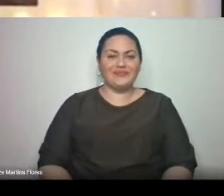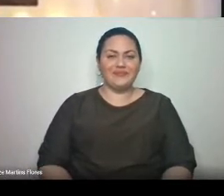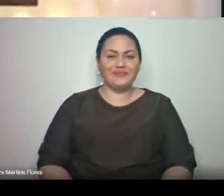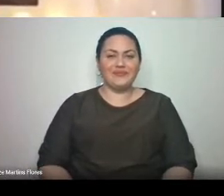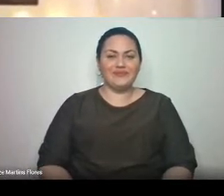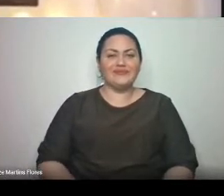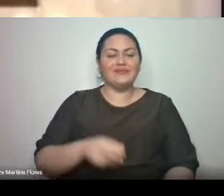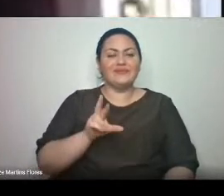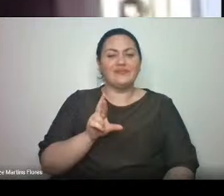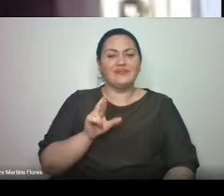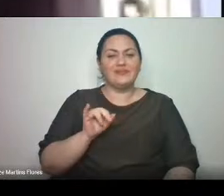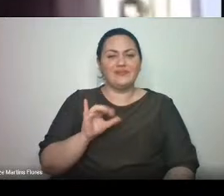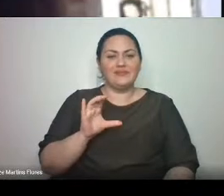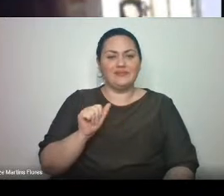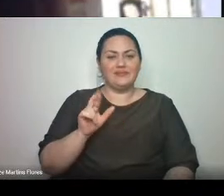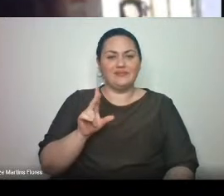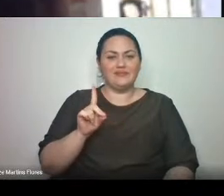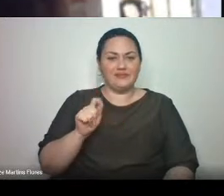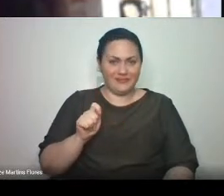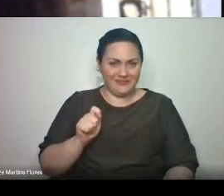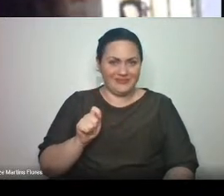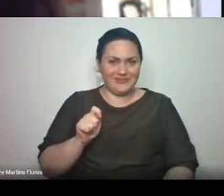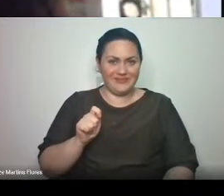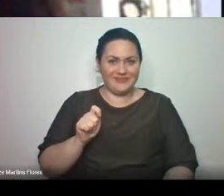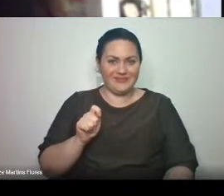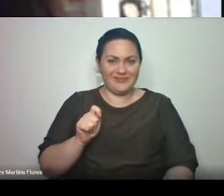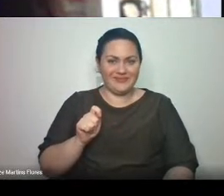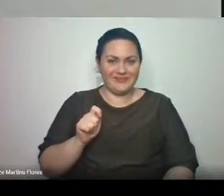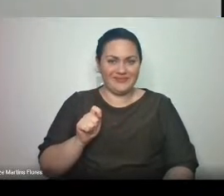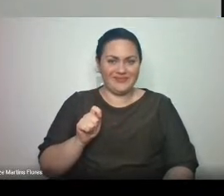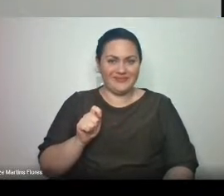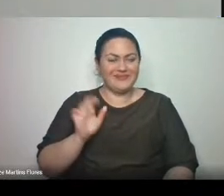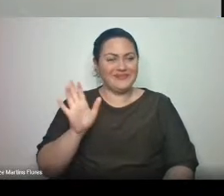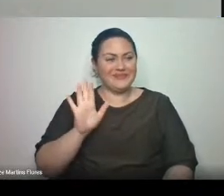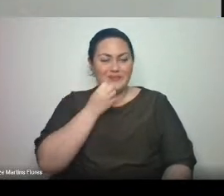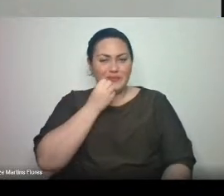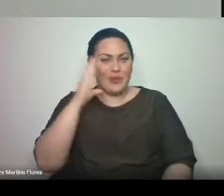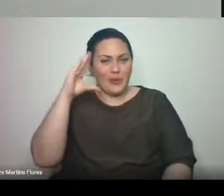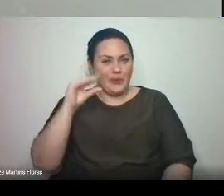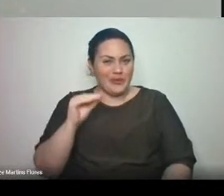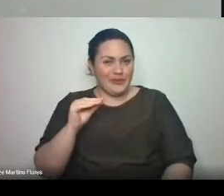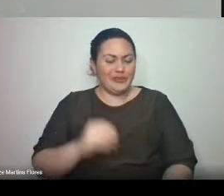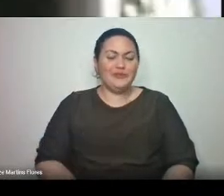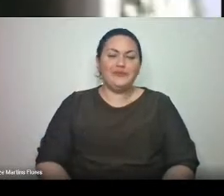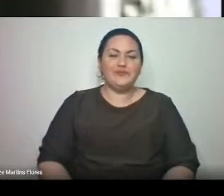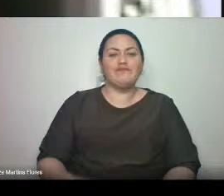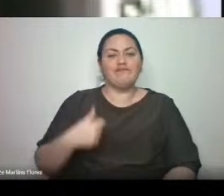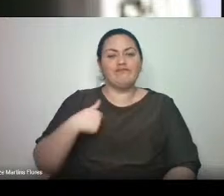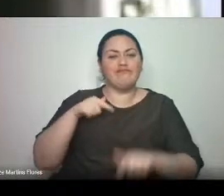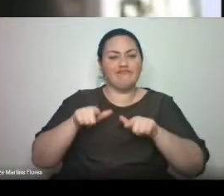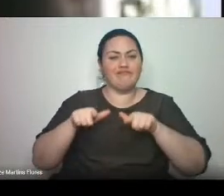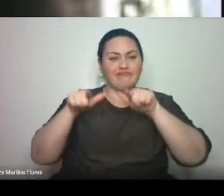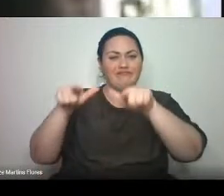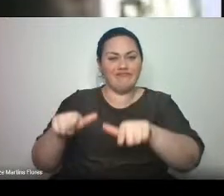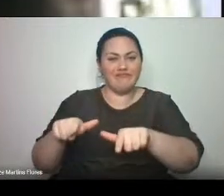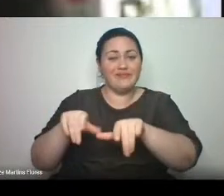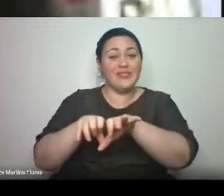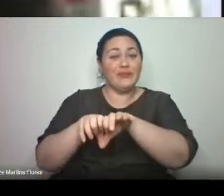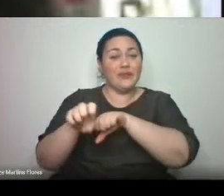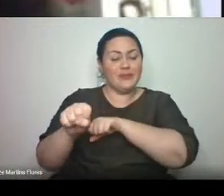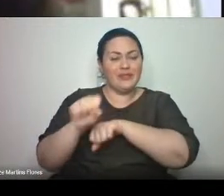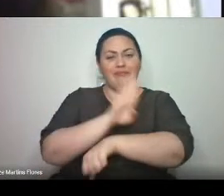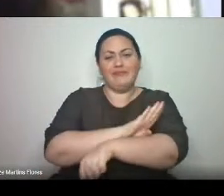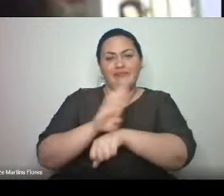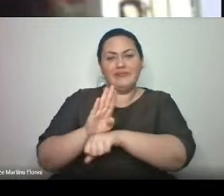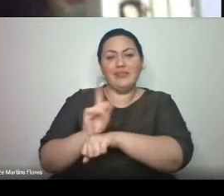Obrigada, Alexandre de Moraes. Boa noite. Eu lhe concedo o grau de bacharela